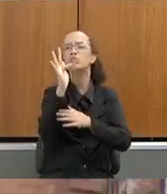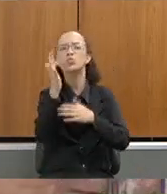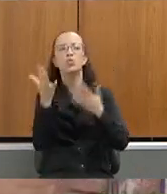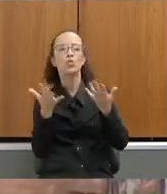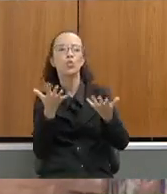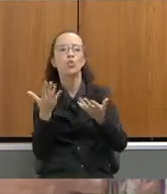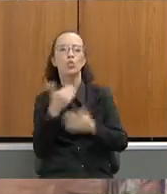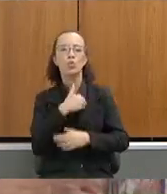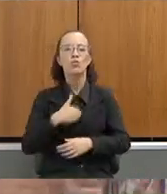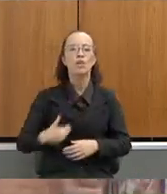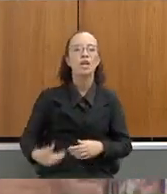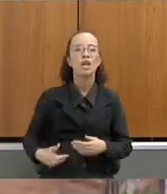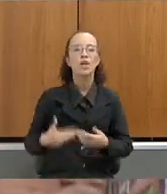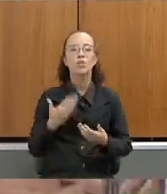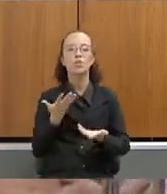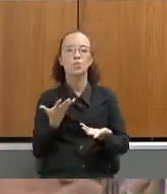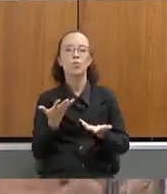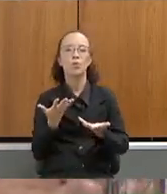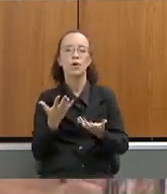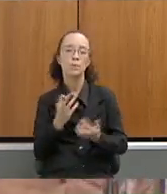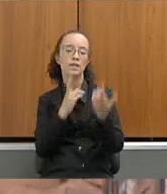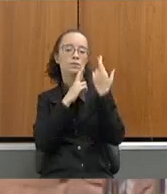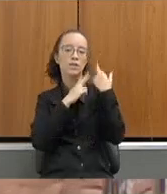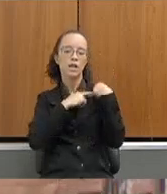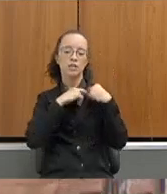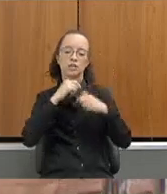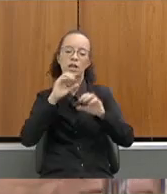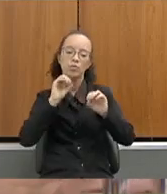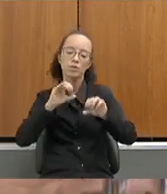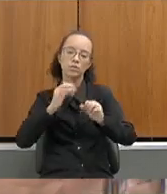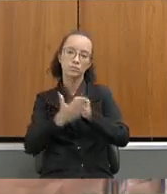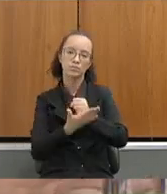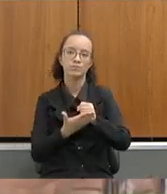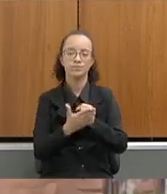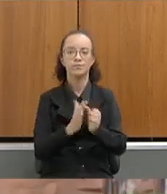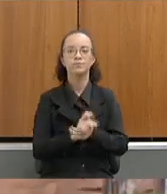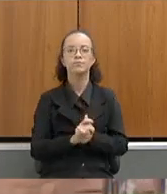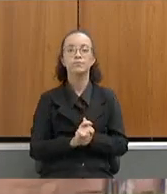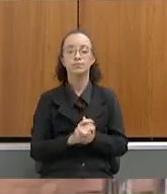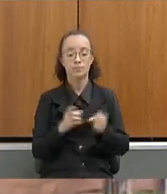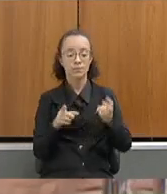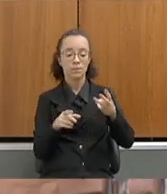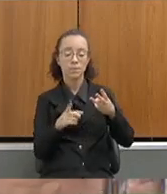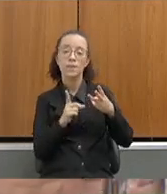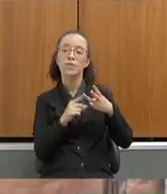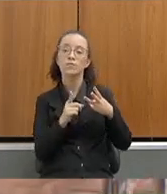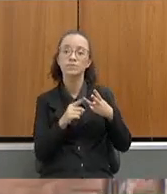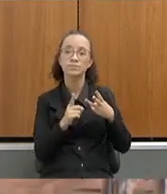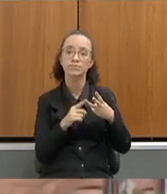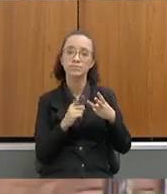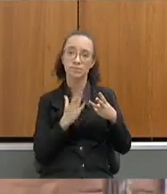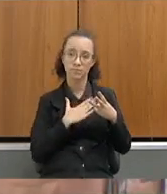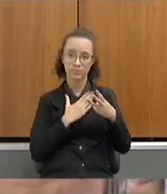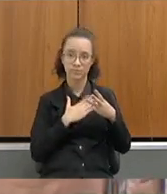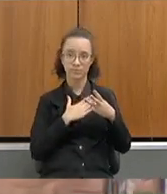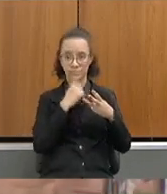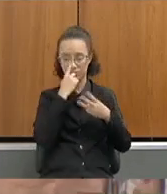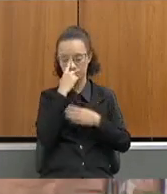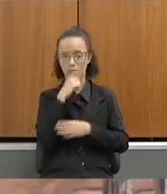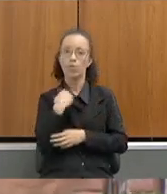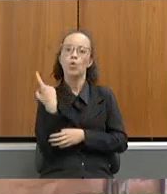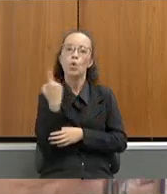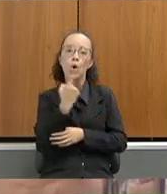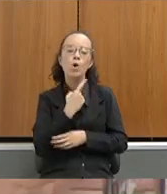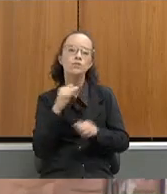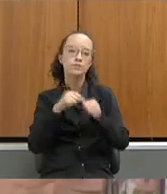relação a este cargo da educação básica. A minha terceira questão, nós realizamos na semana